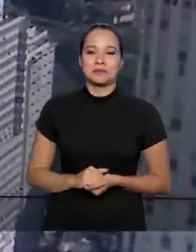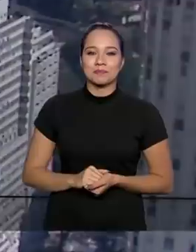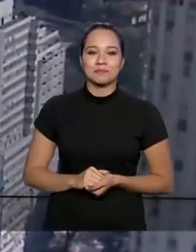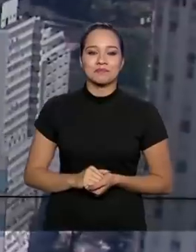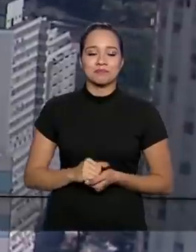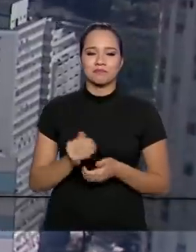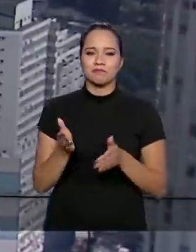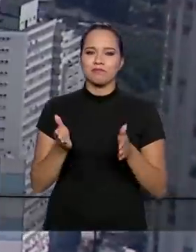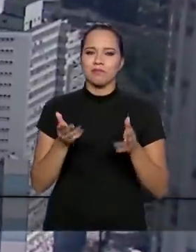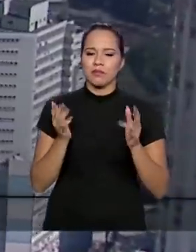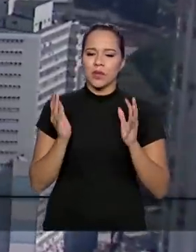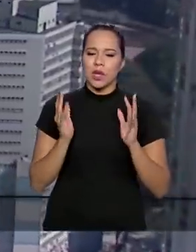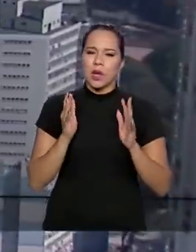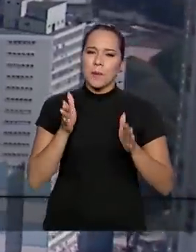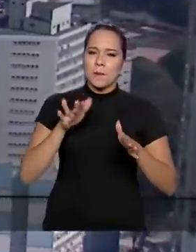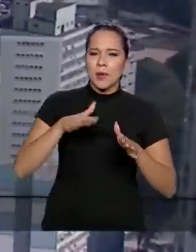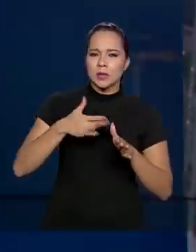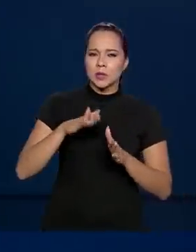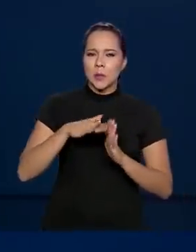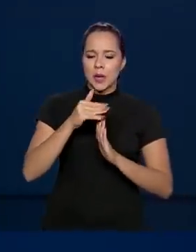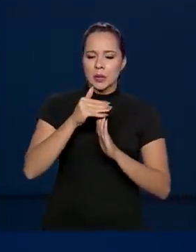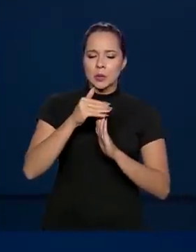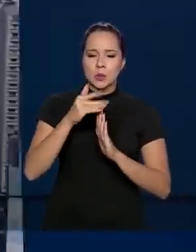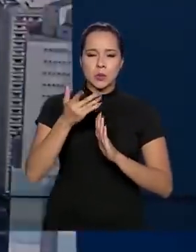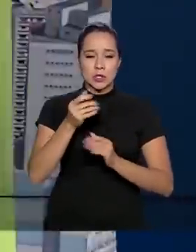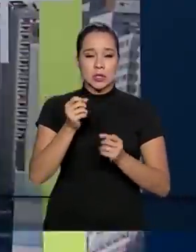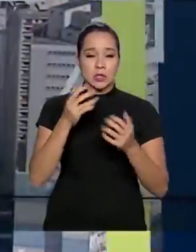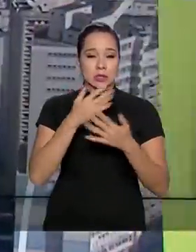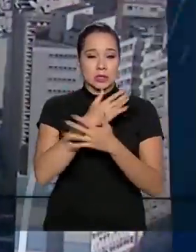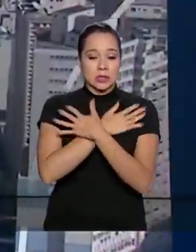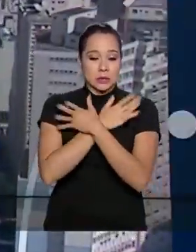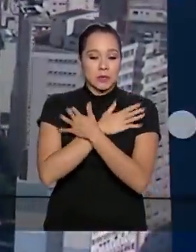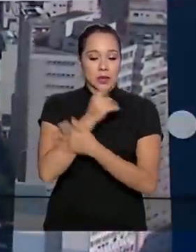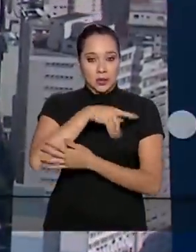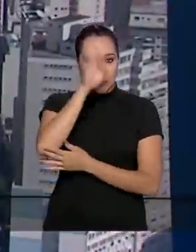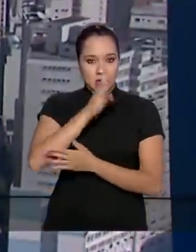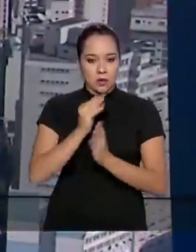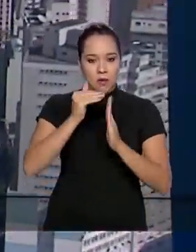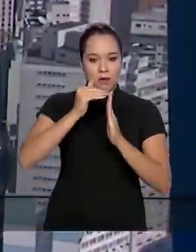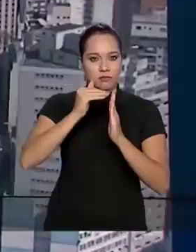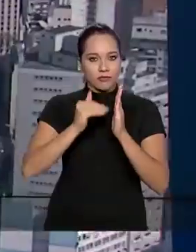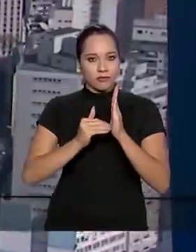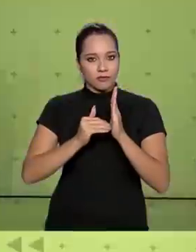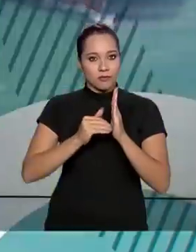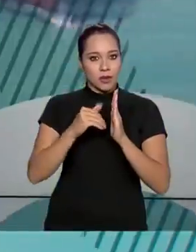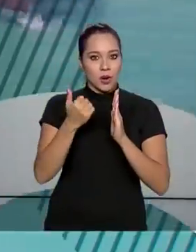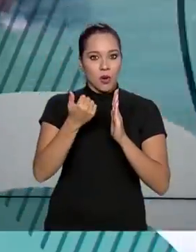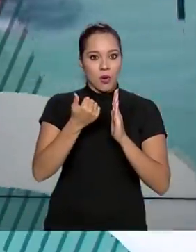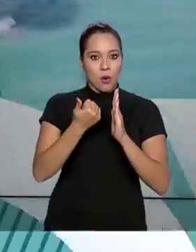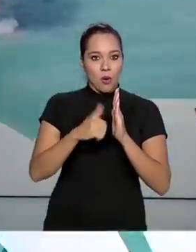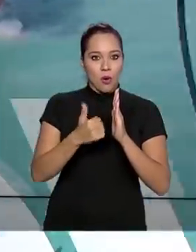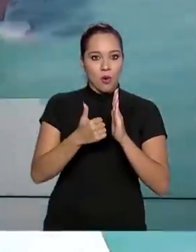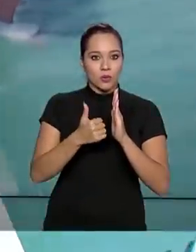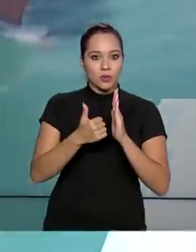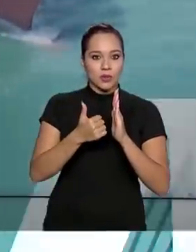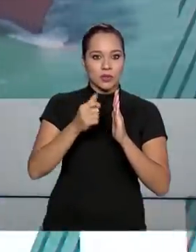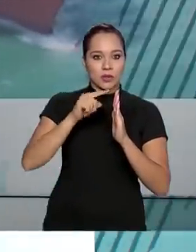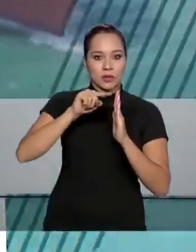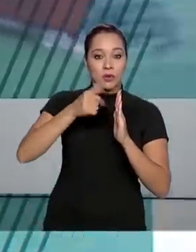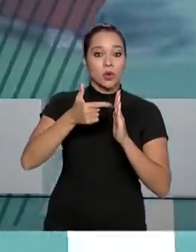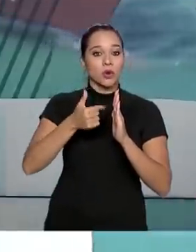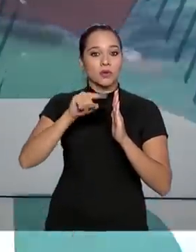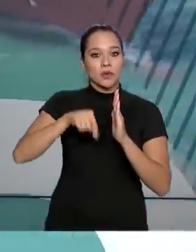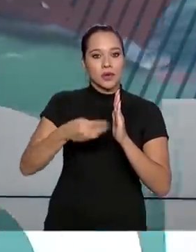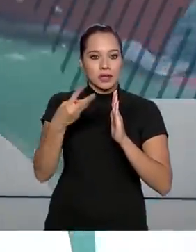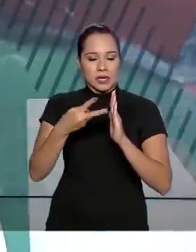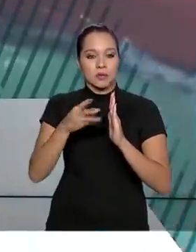taxa média de desemprego no país caiu para 11,9% em 2019. O número é inferior à taxa registrada em